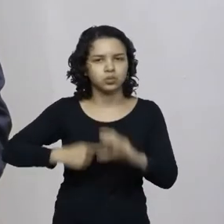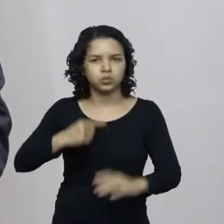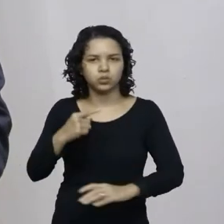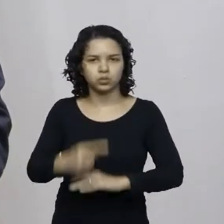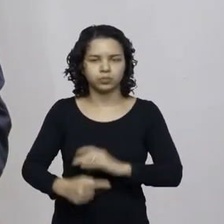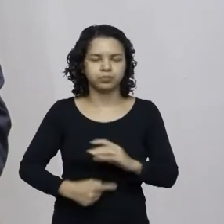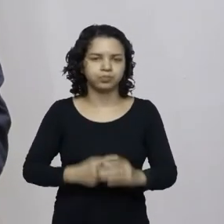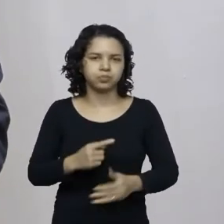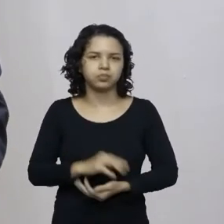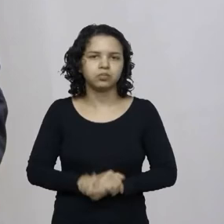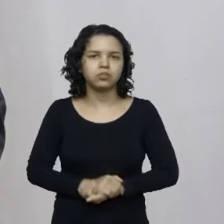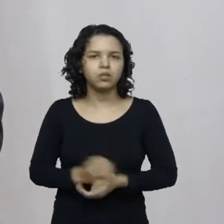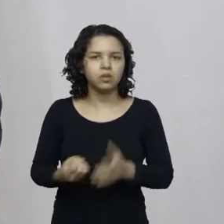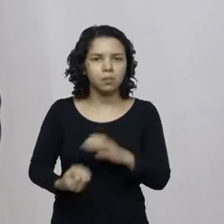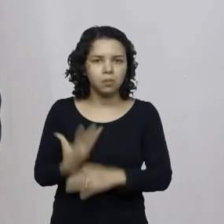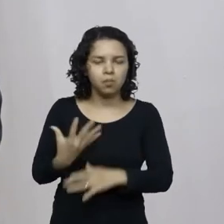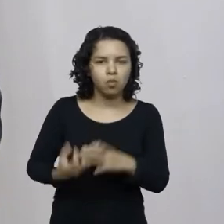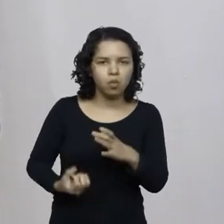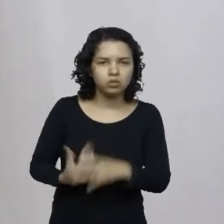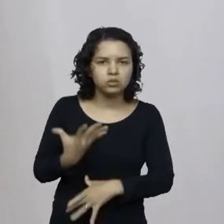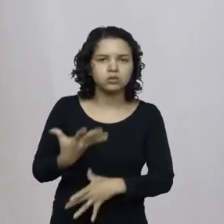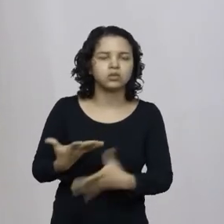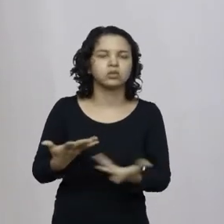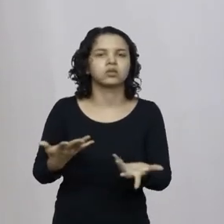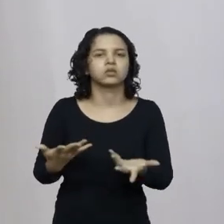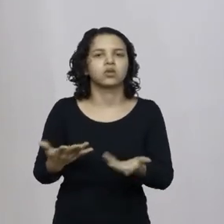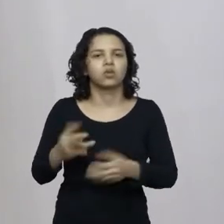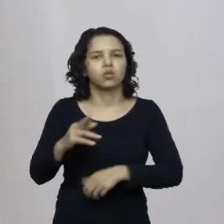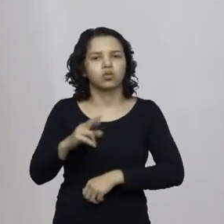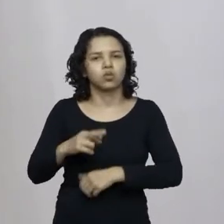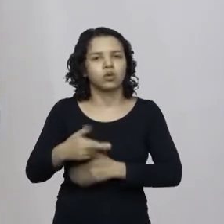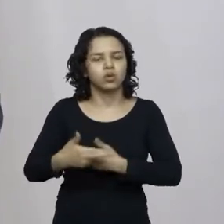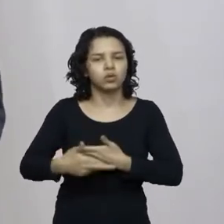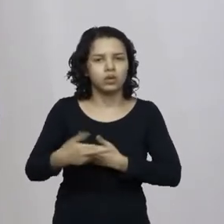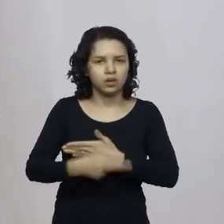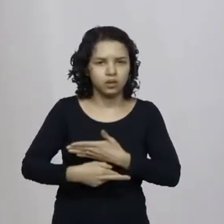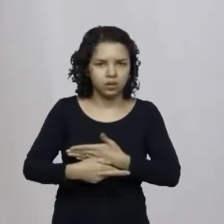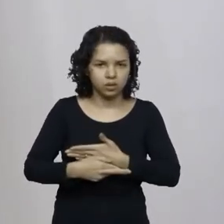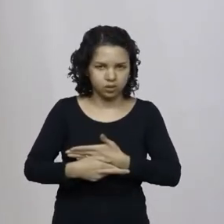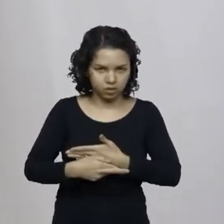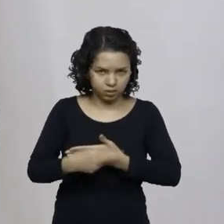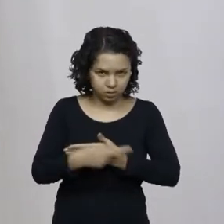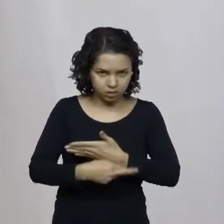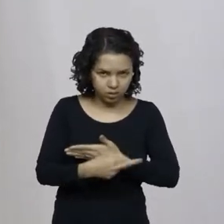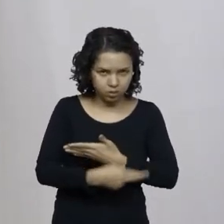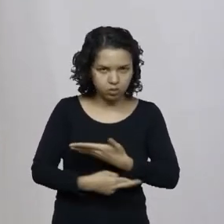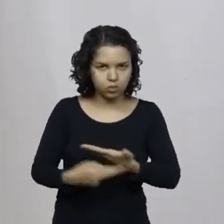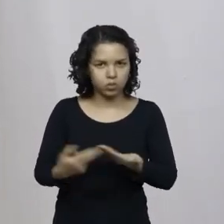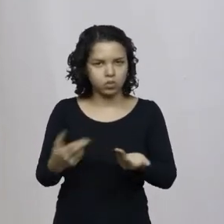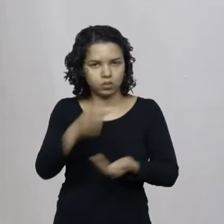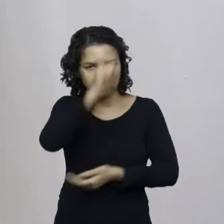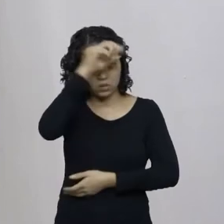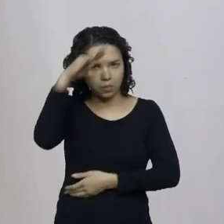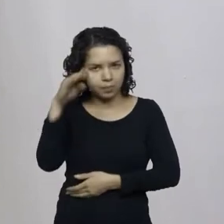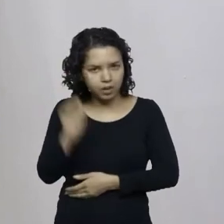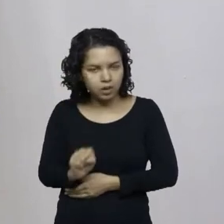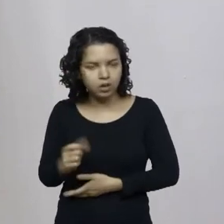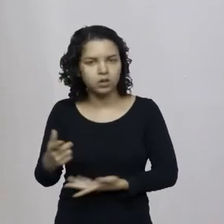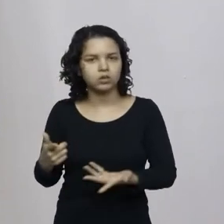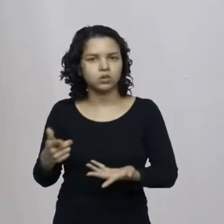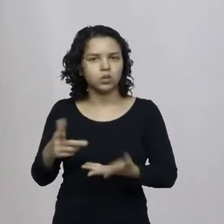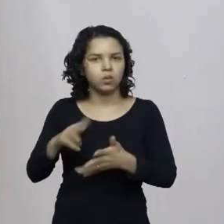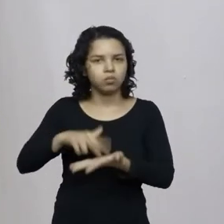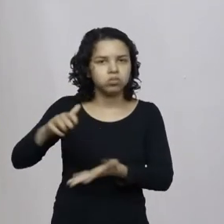a produção moveleira de Rio Negrinho São Bento e Campo Alegre traz riqueza coloca alimento na mesa